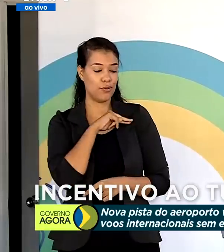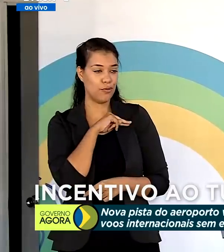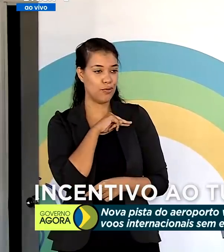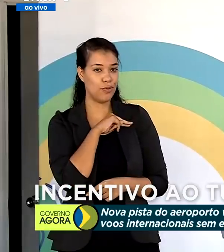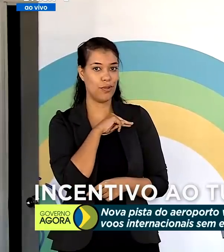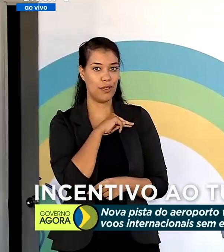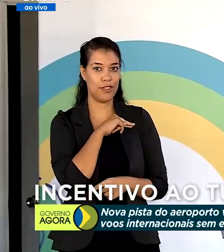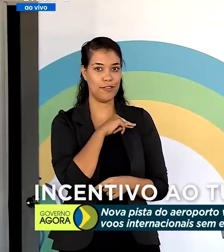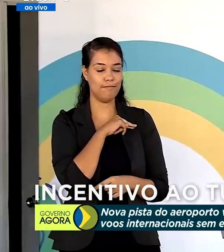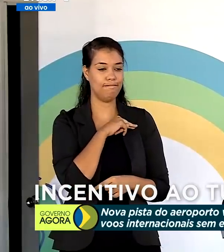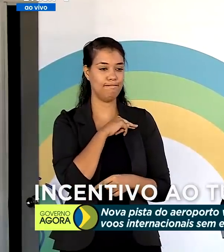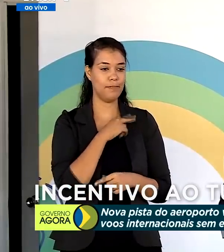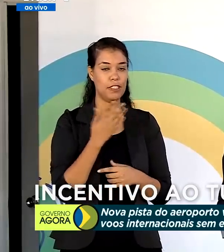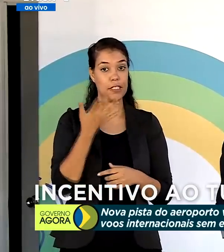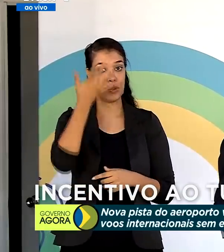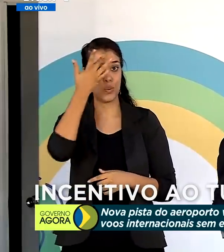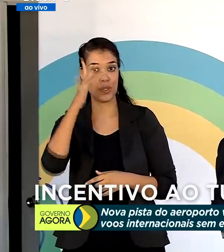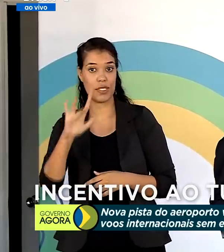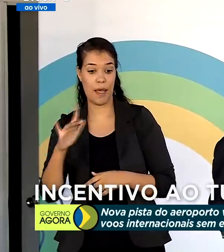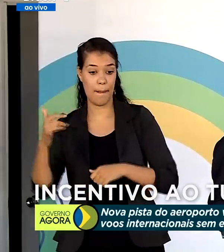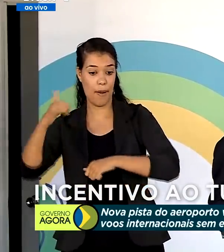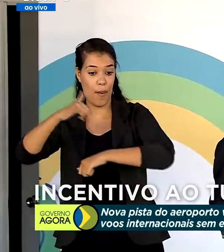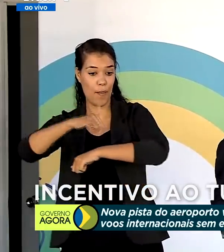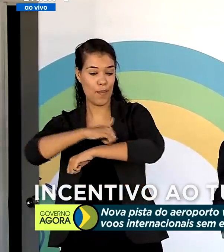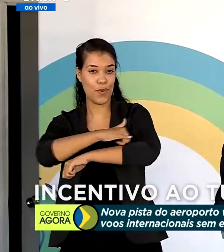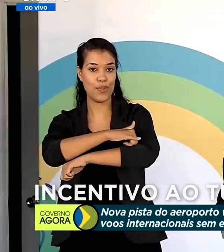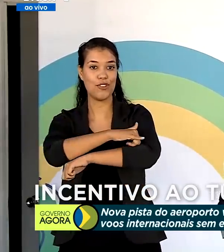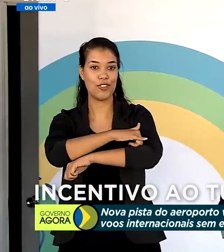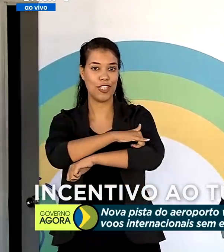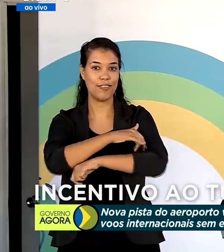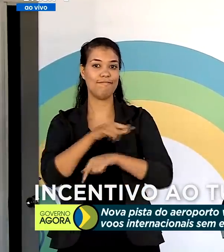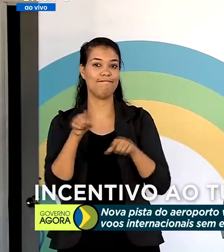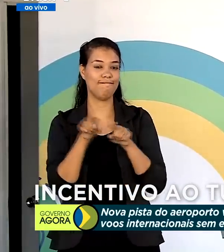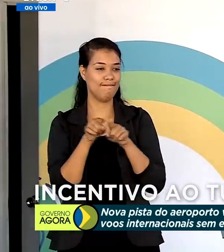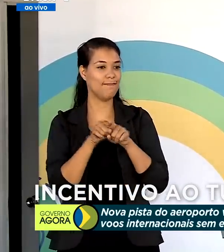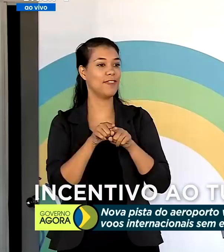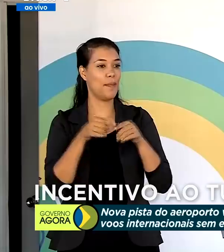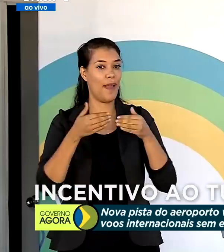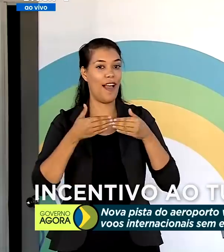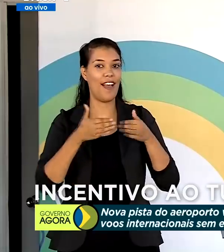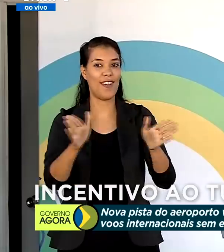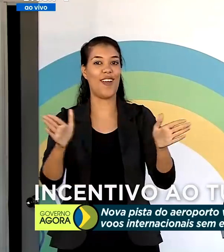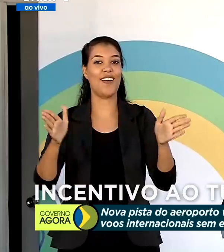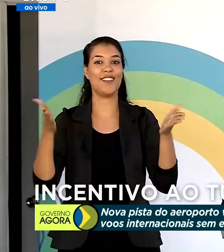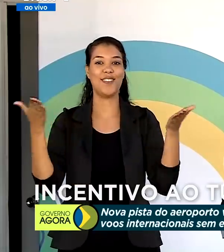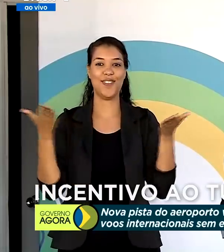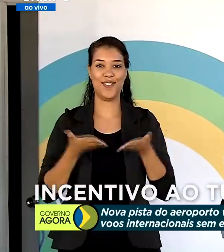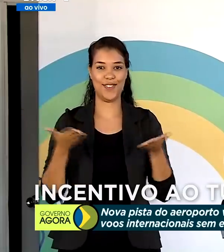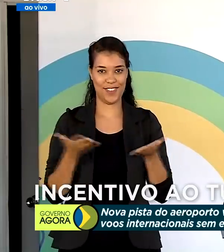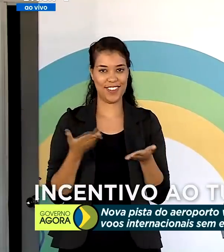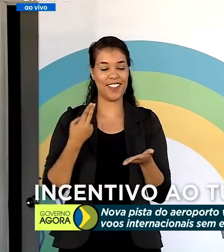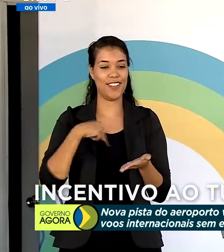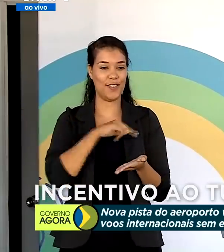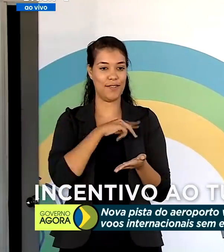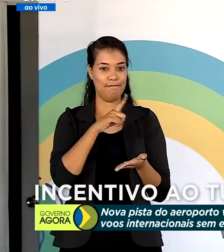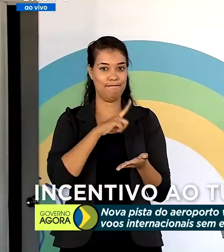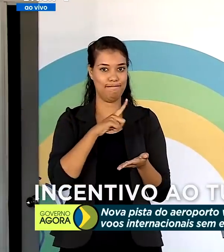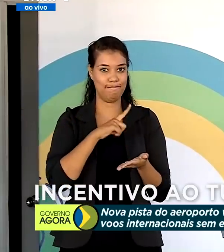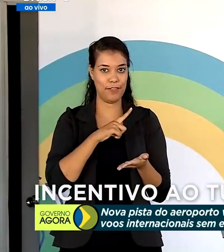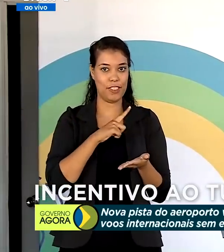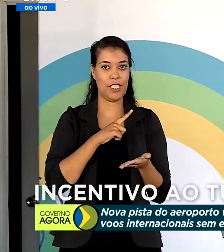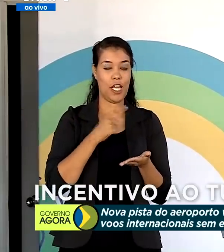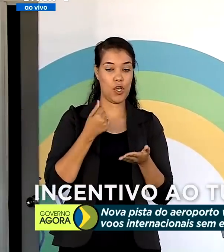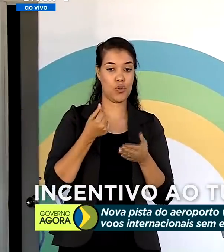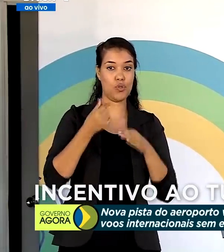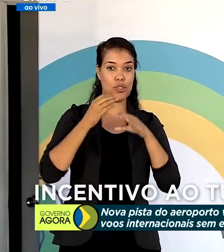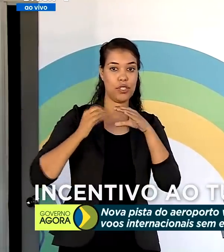quando posou, o senhor nem sabe, mas o pátio que o senhor posou também foi inaugurado hoje. Nós tivemos aí investimento da ordem